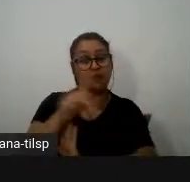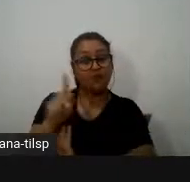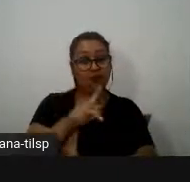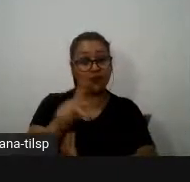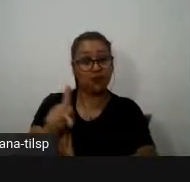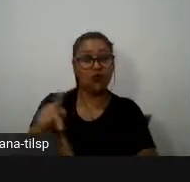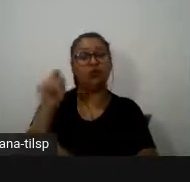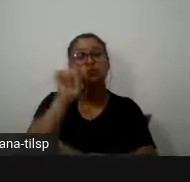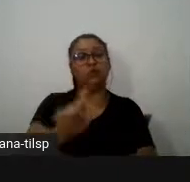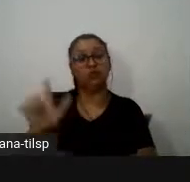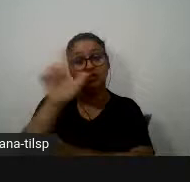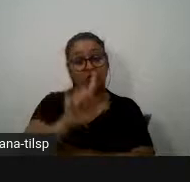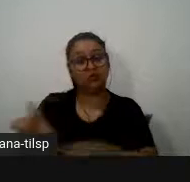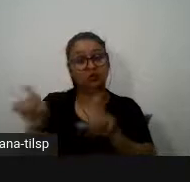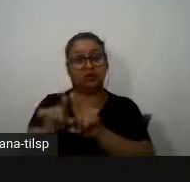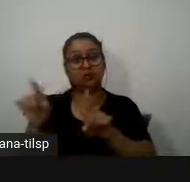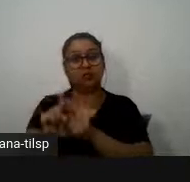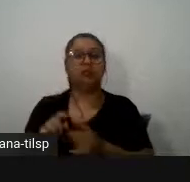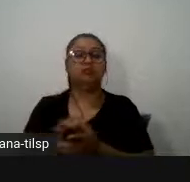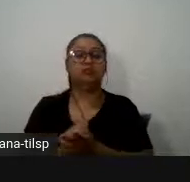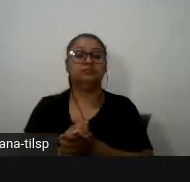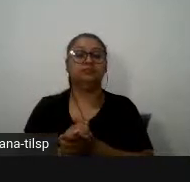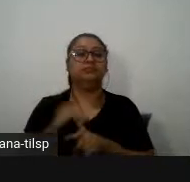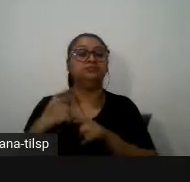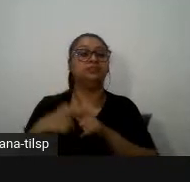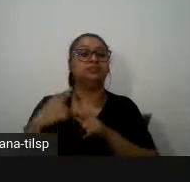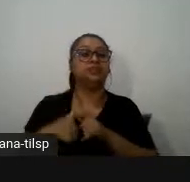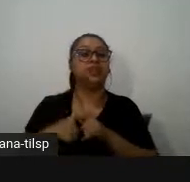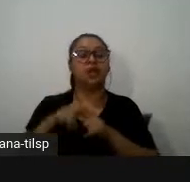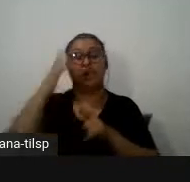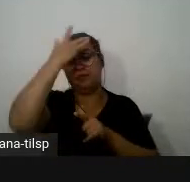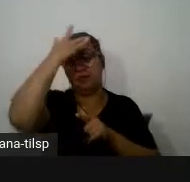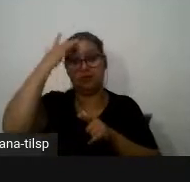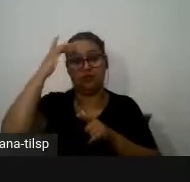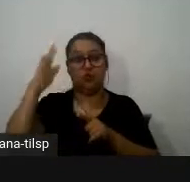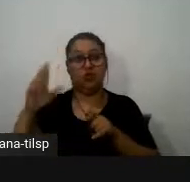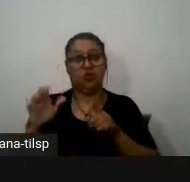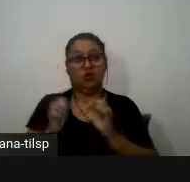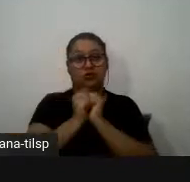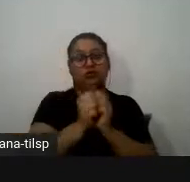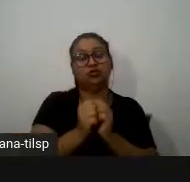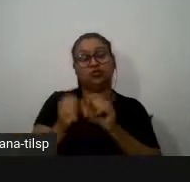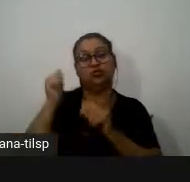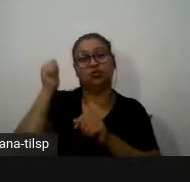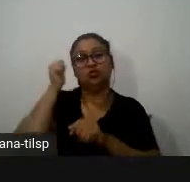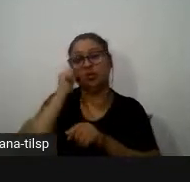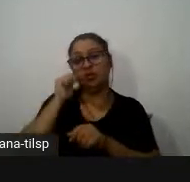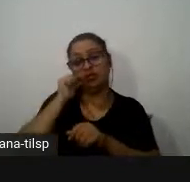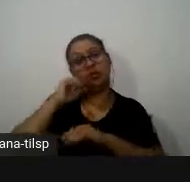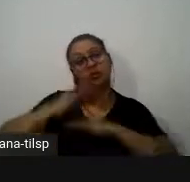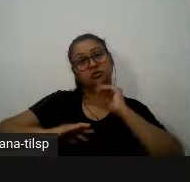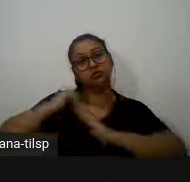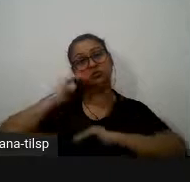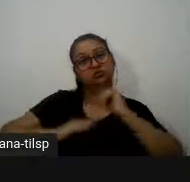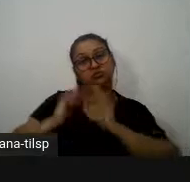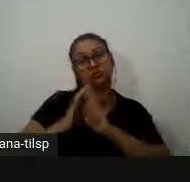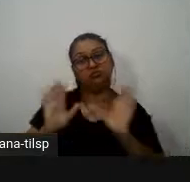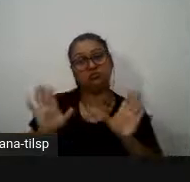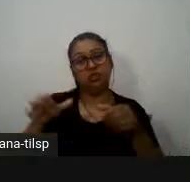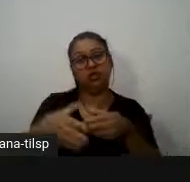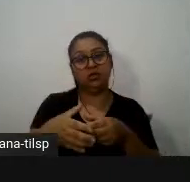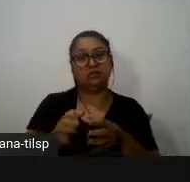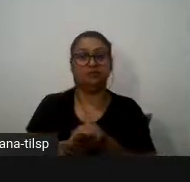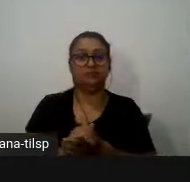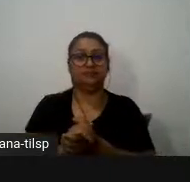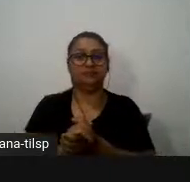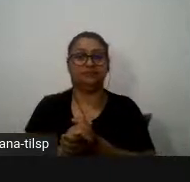seja o que é que eu digo professores porque a maioria das pessoas que participaram são mulheres a partir da ação de formação ou